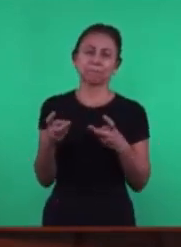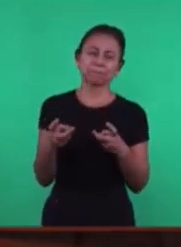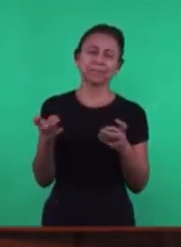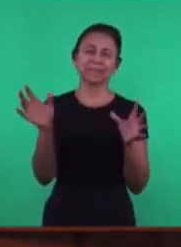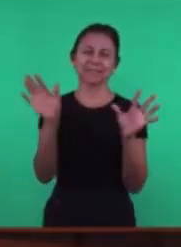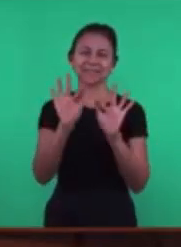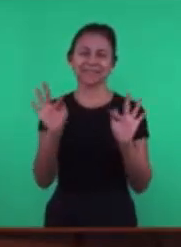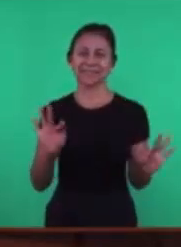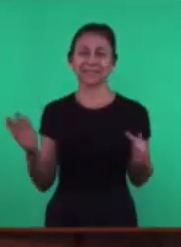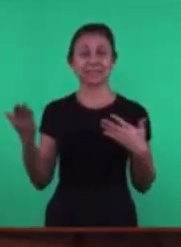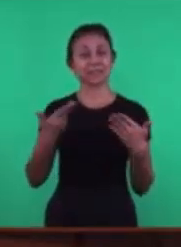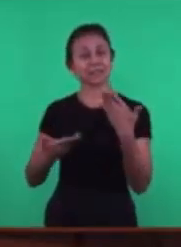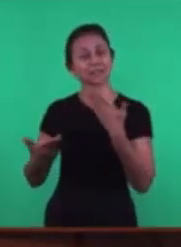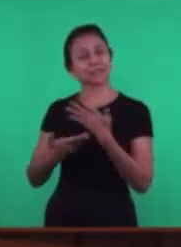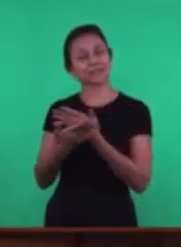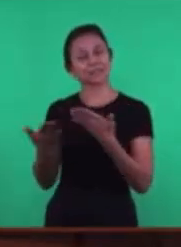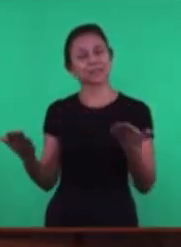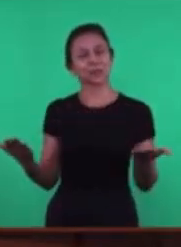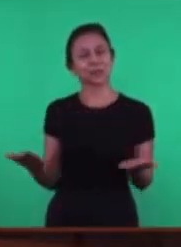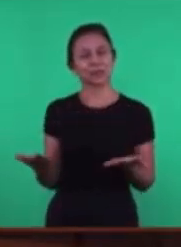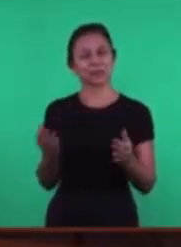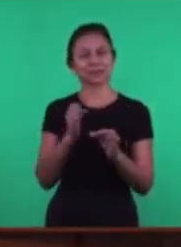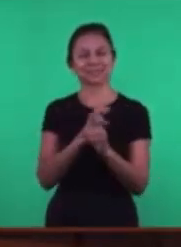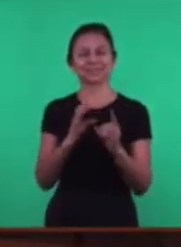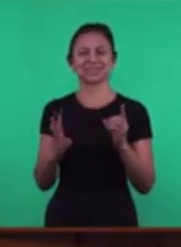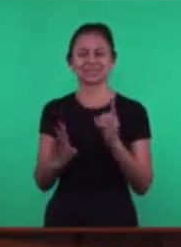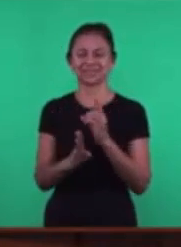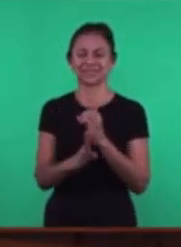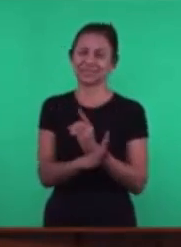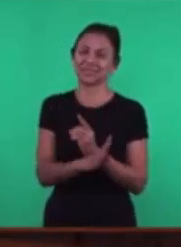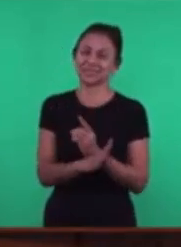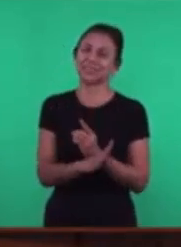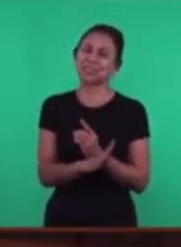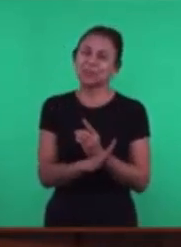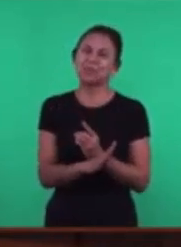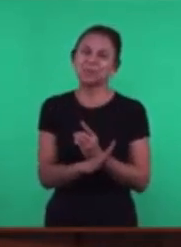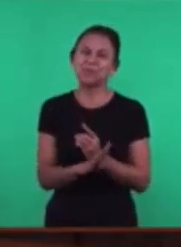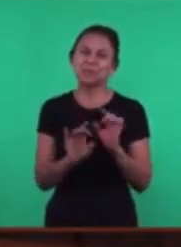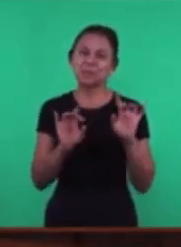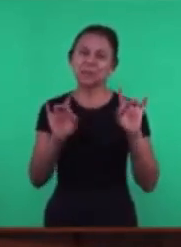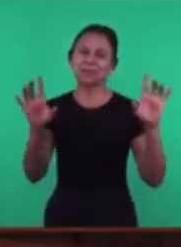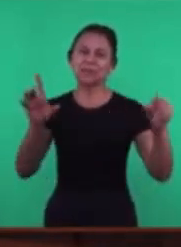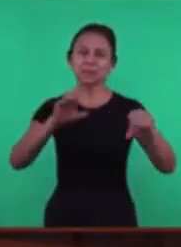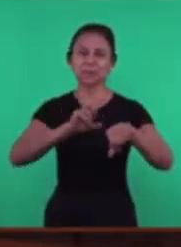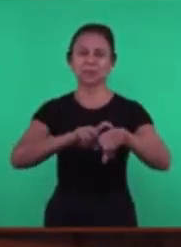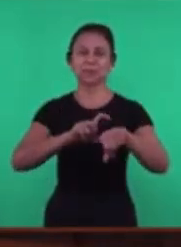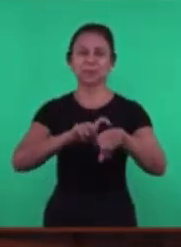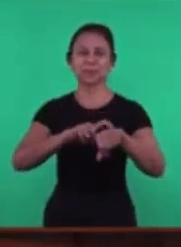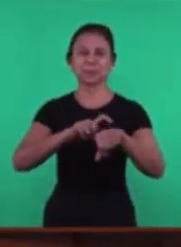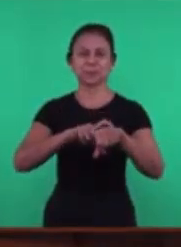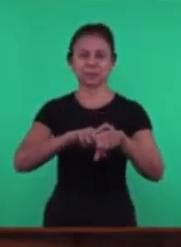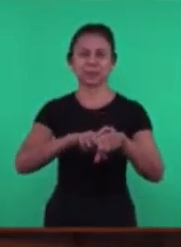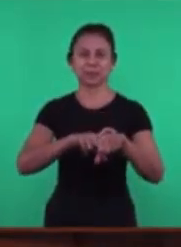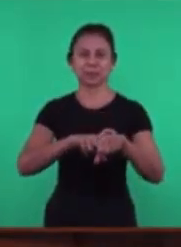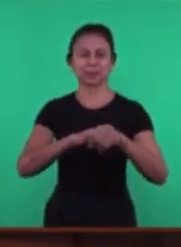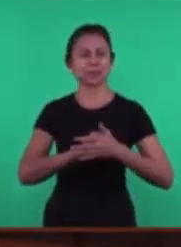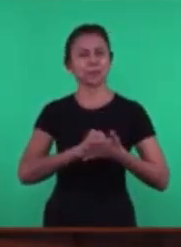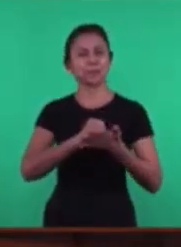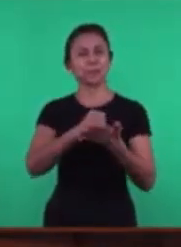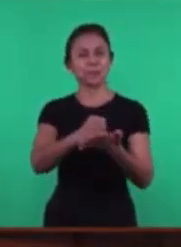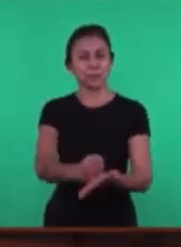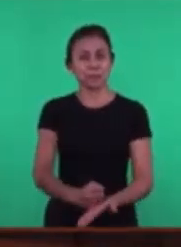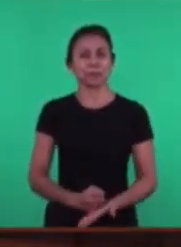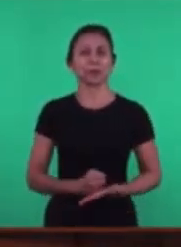compartilhar Com os irmãos hoje na Escola Bíblica Dominical Desse acontecimento muito especial Que contribui para o